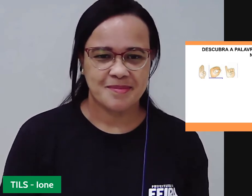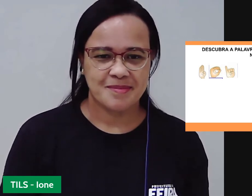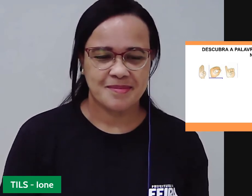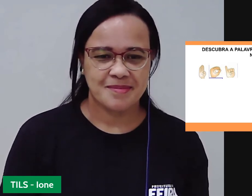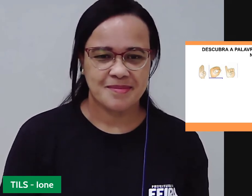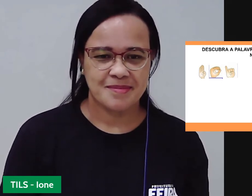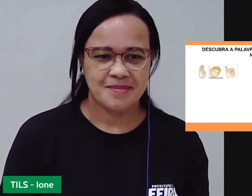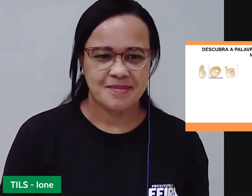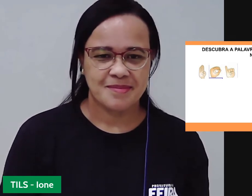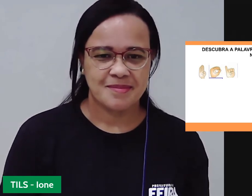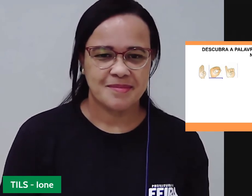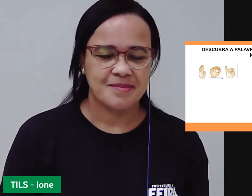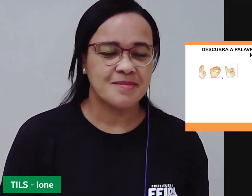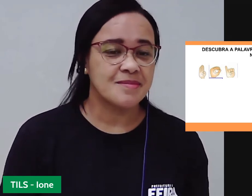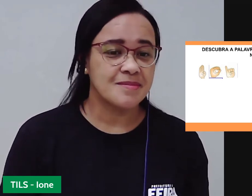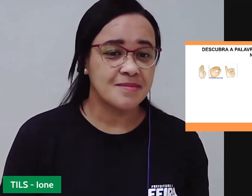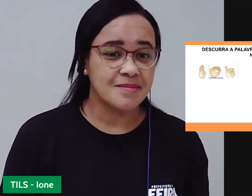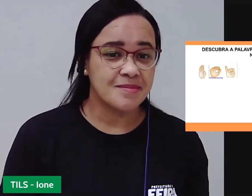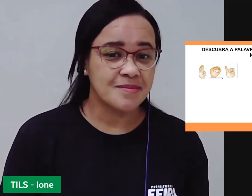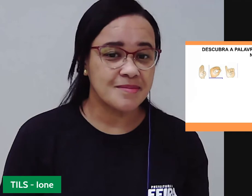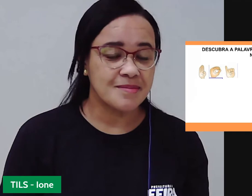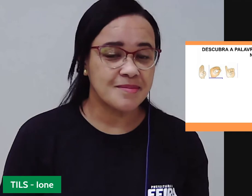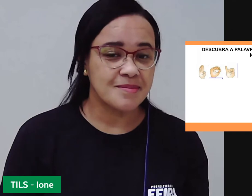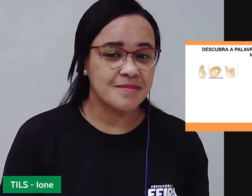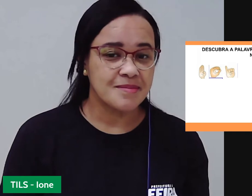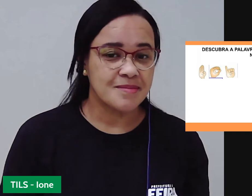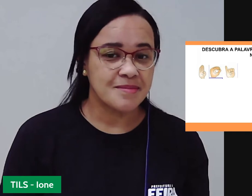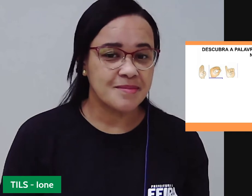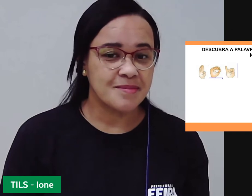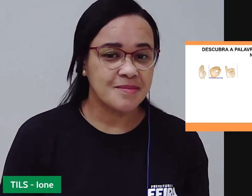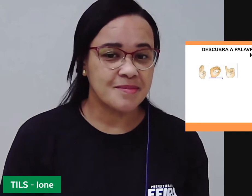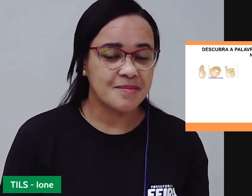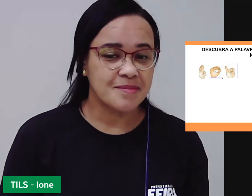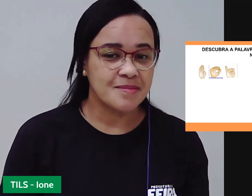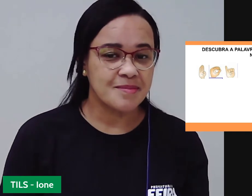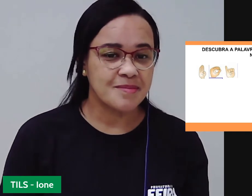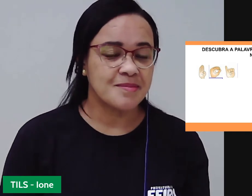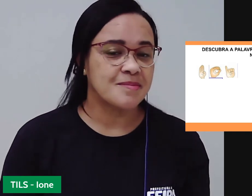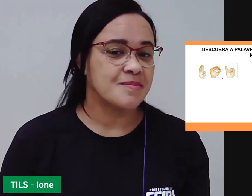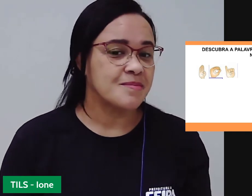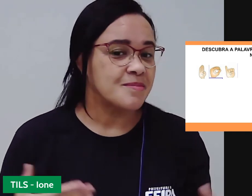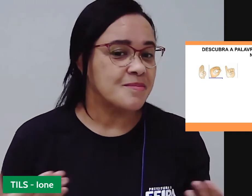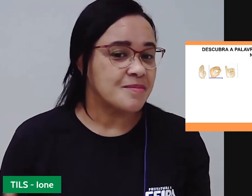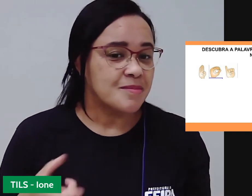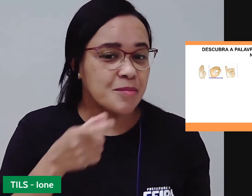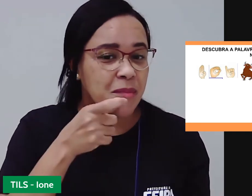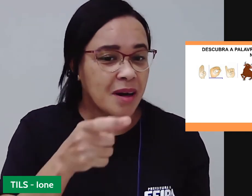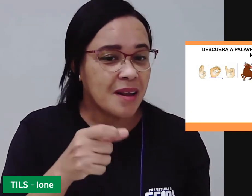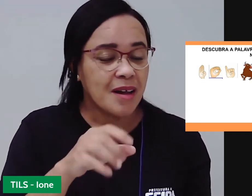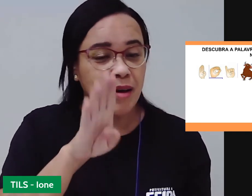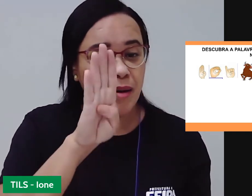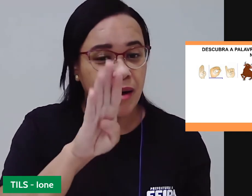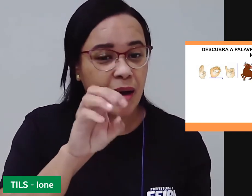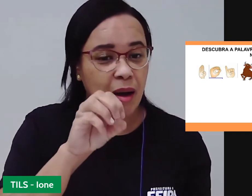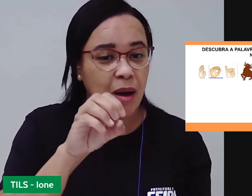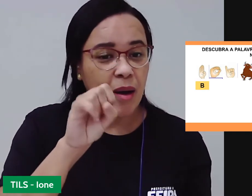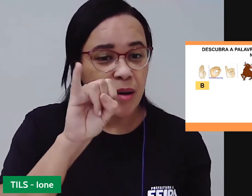Será que foi a palavra boi?